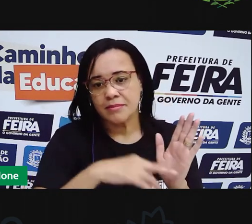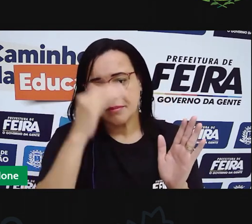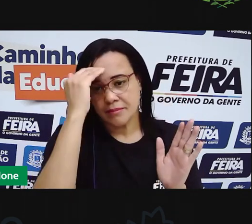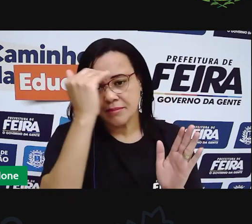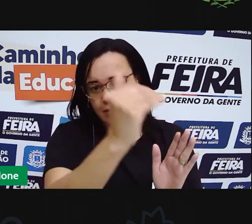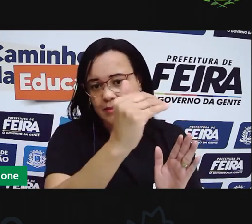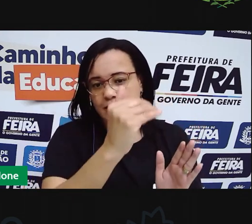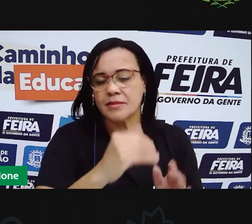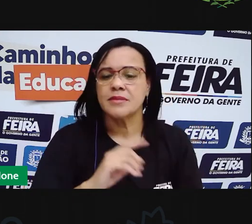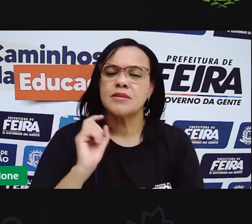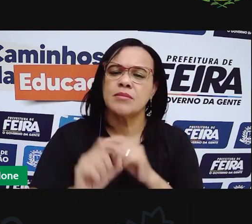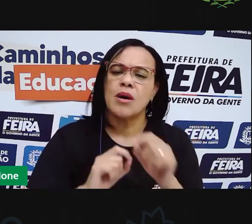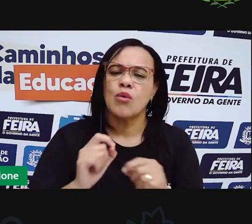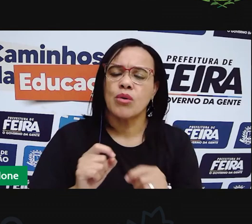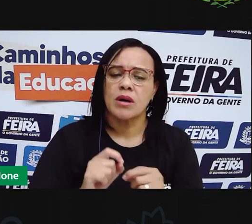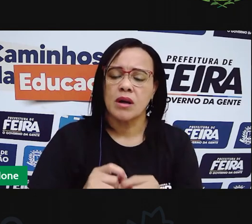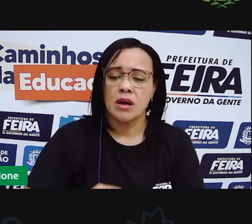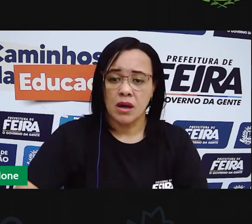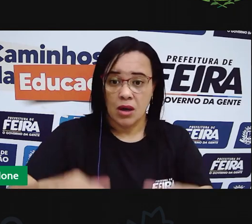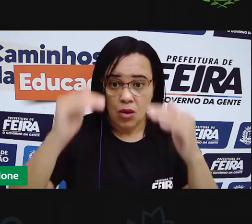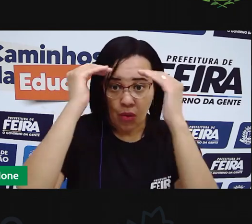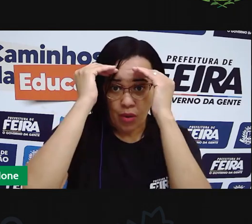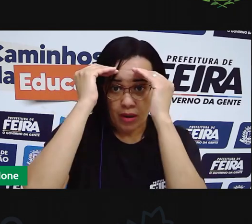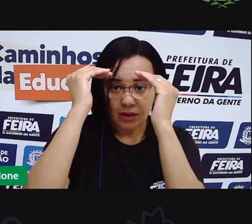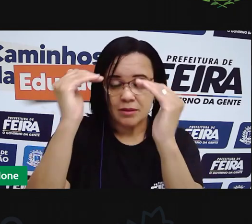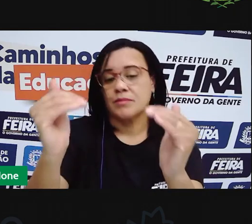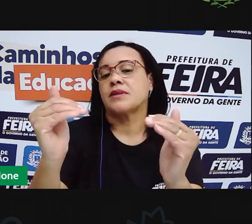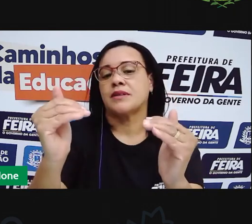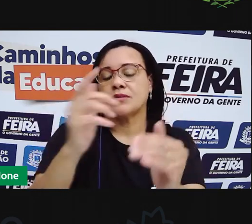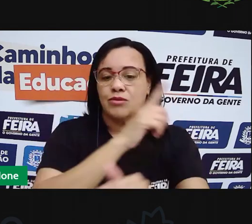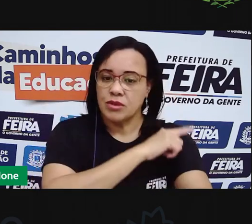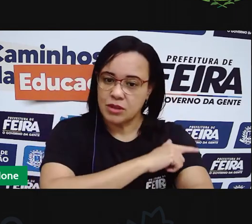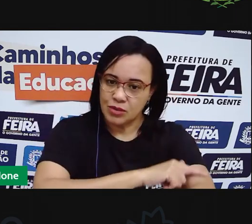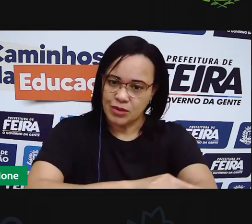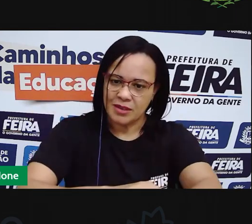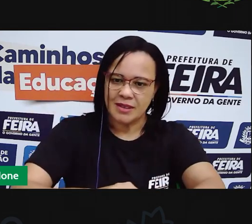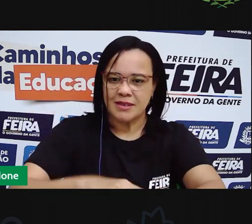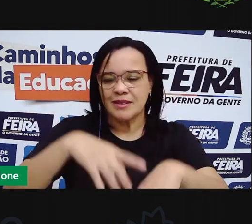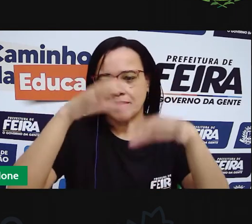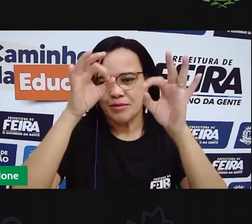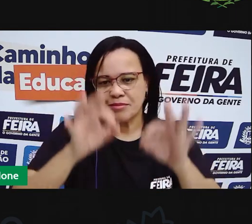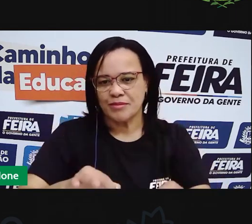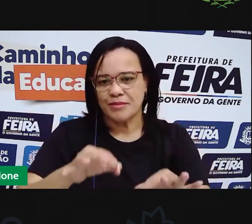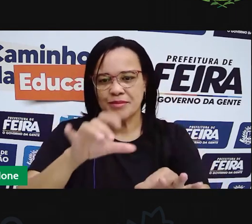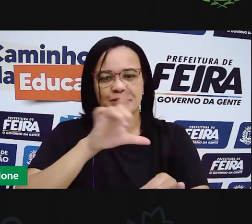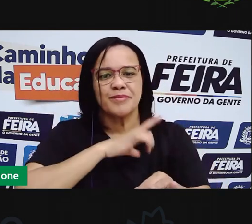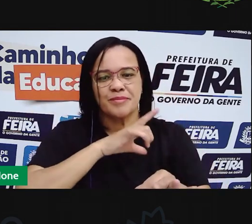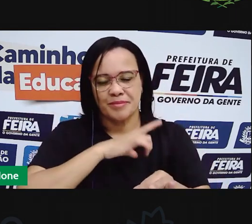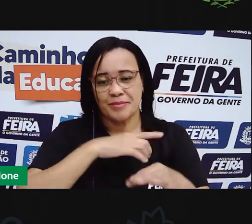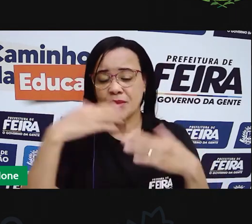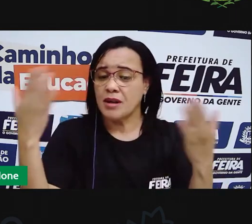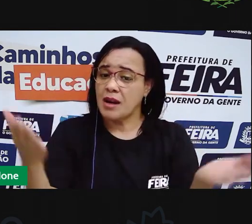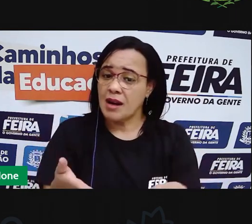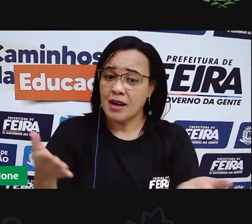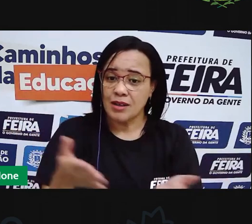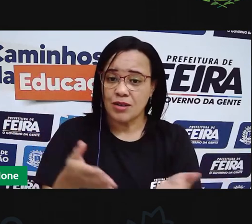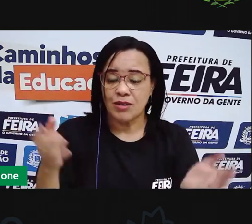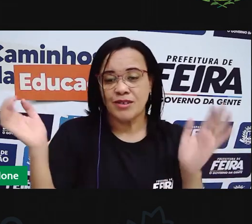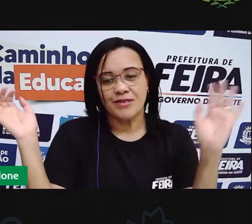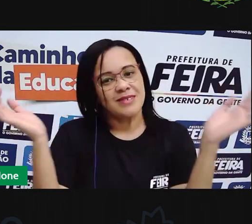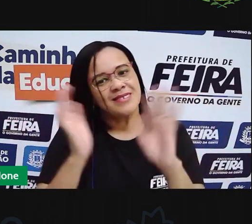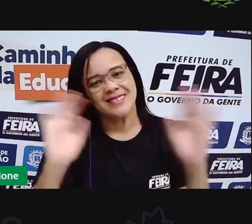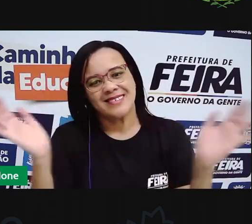mantenha o respeito para as pessoas incordializadas, certo? Agora, gente vai se decidindo